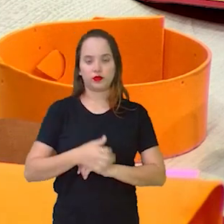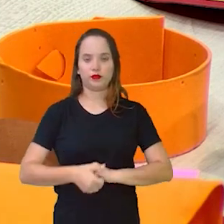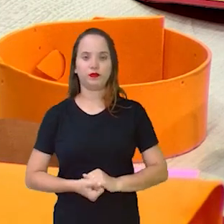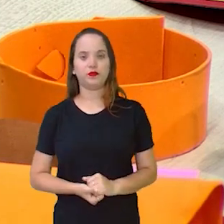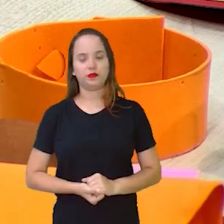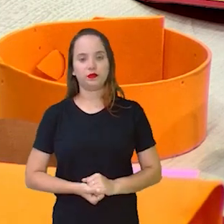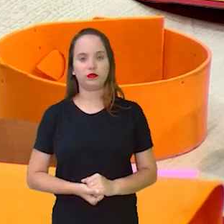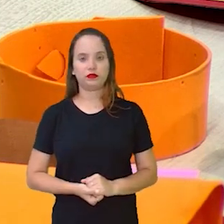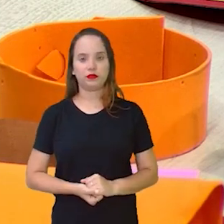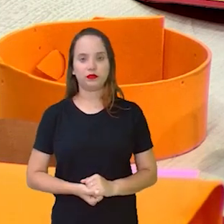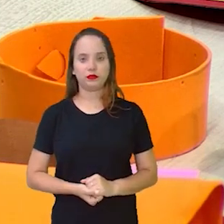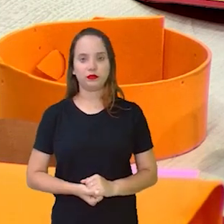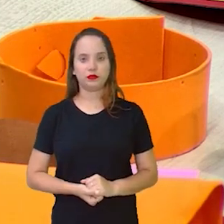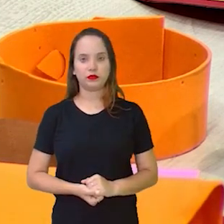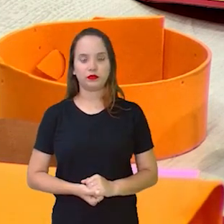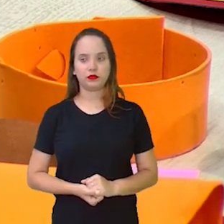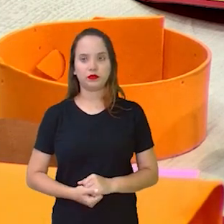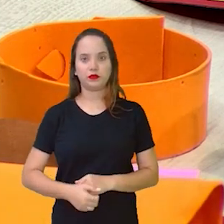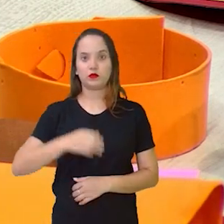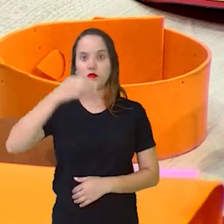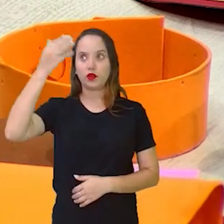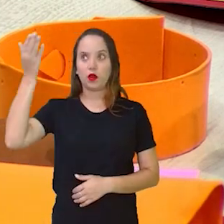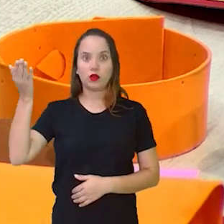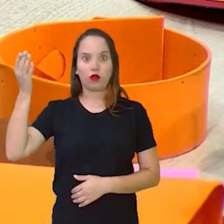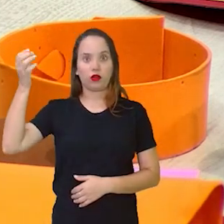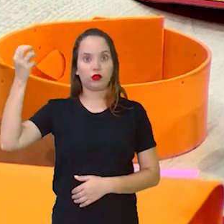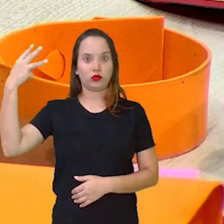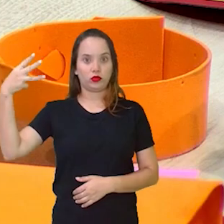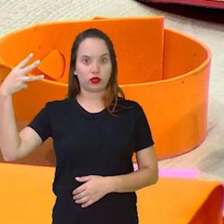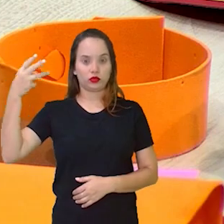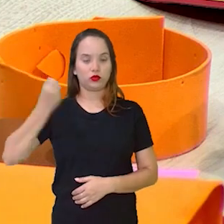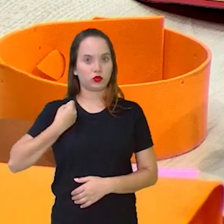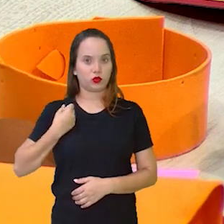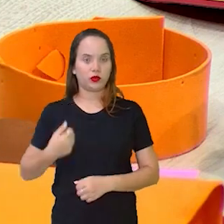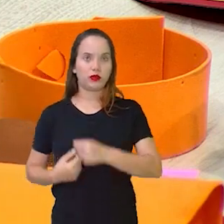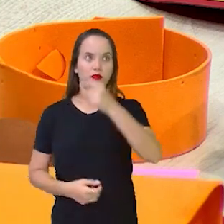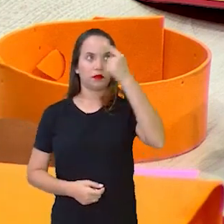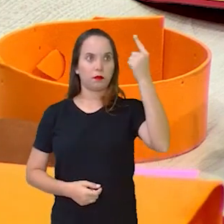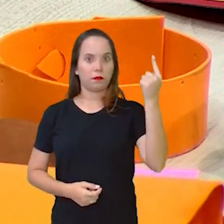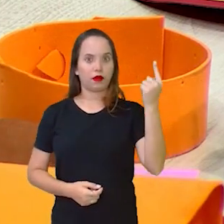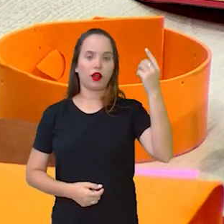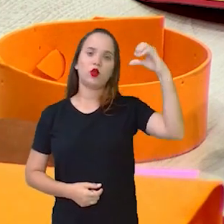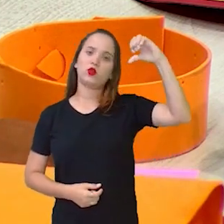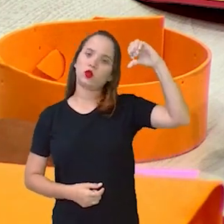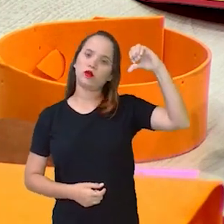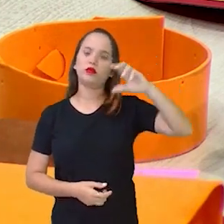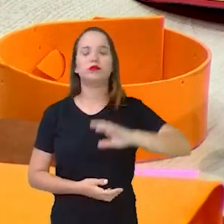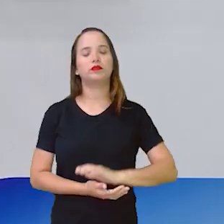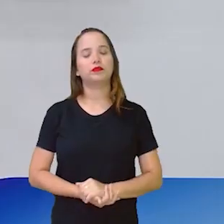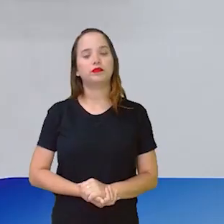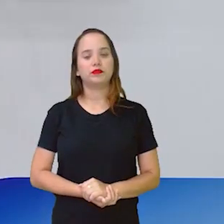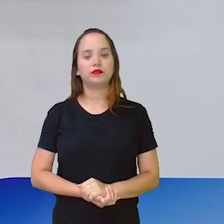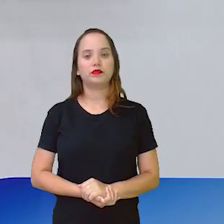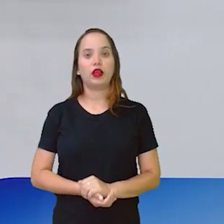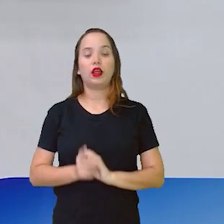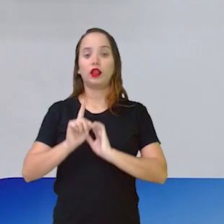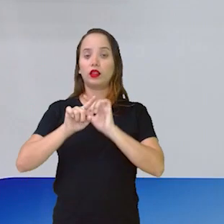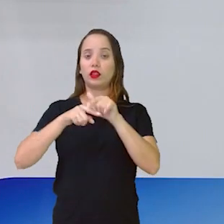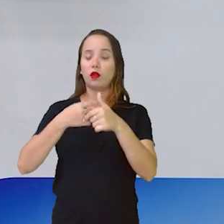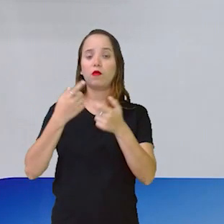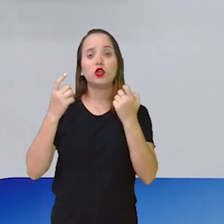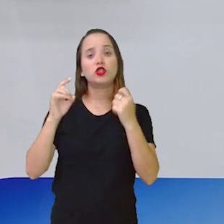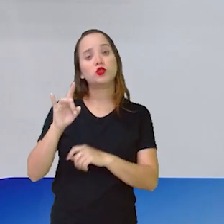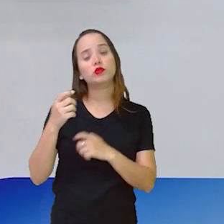o numeral 3 e para cá o 9. E depois é só